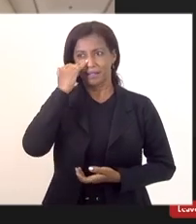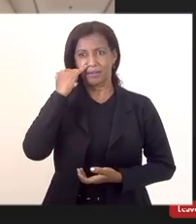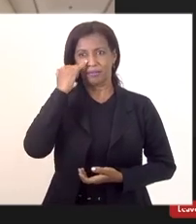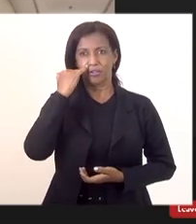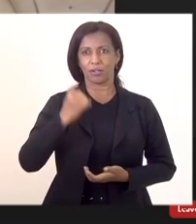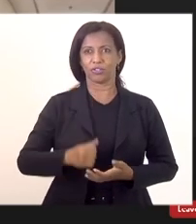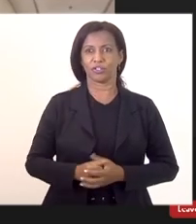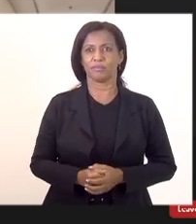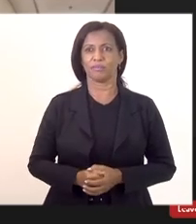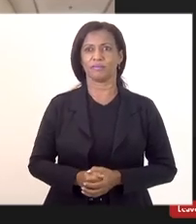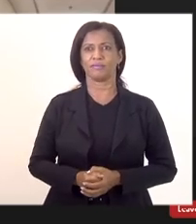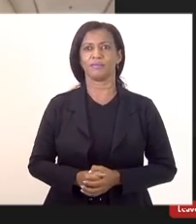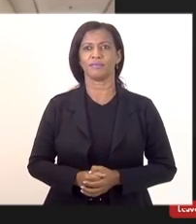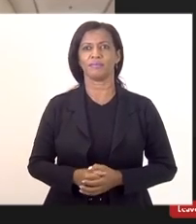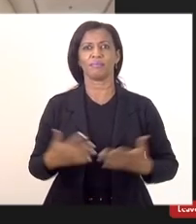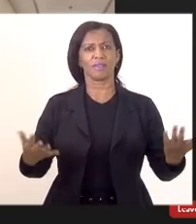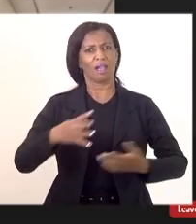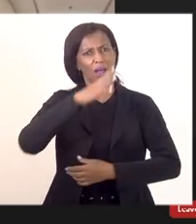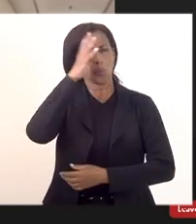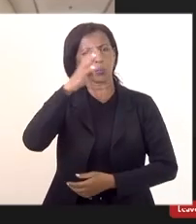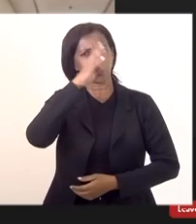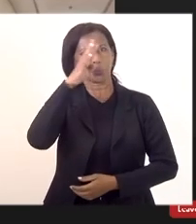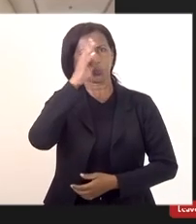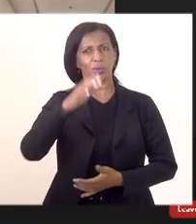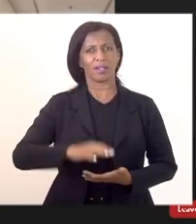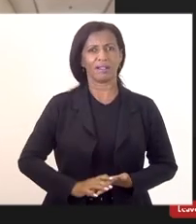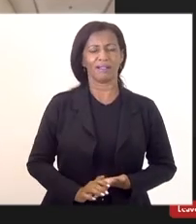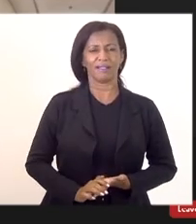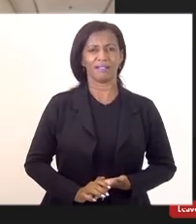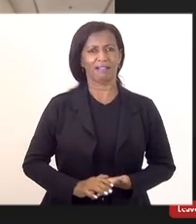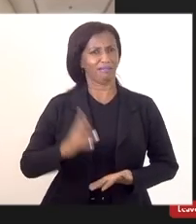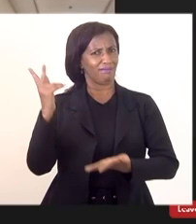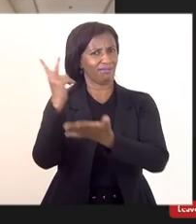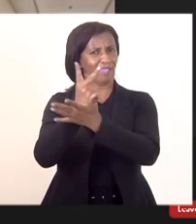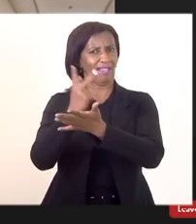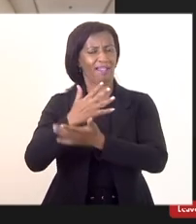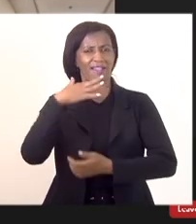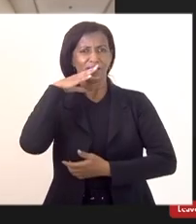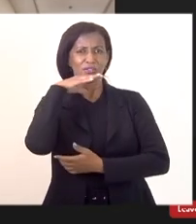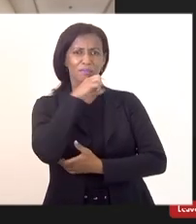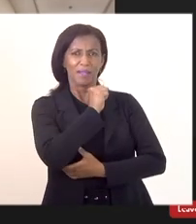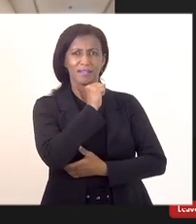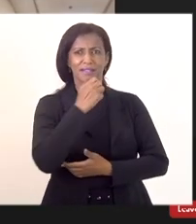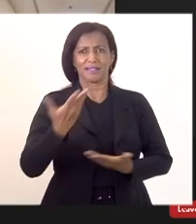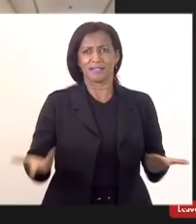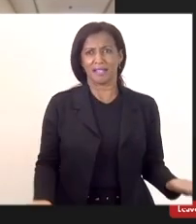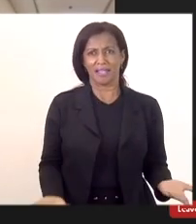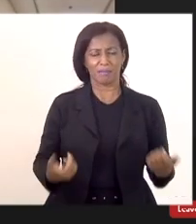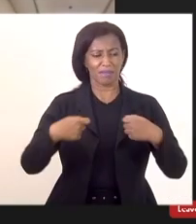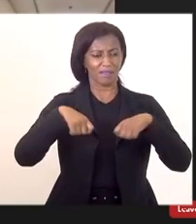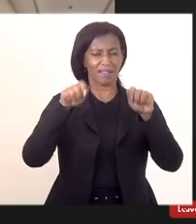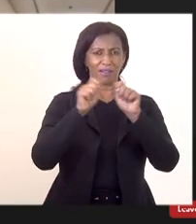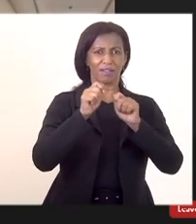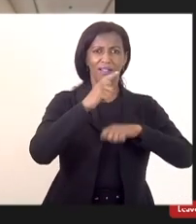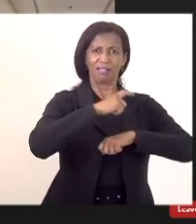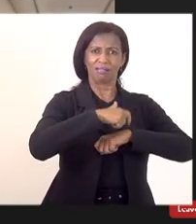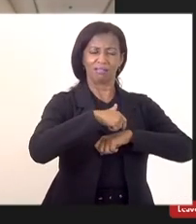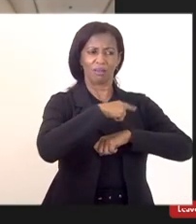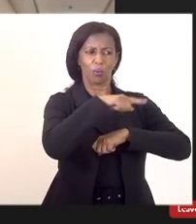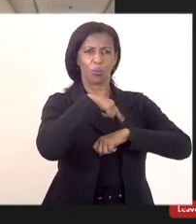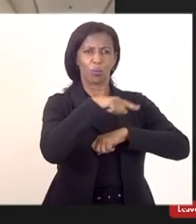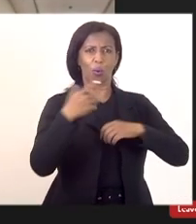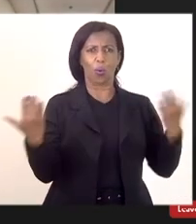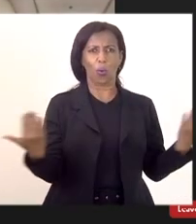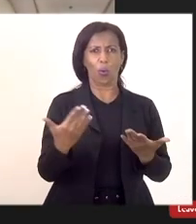absurdo, num filme que eu já vi que não dá certo. A gente percebe muito bem que aqueles que fizeram isso durante um tempo estão